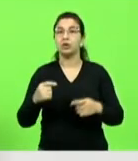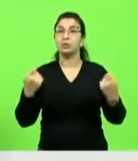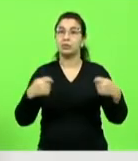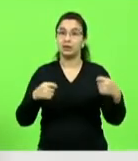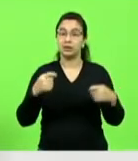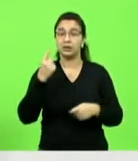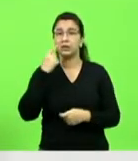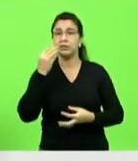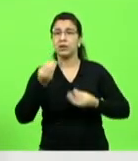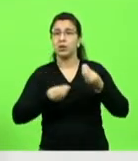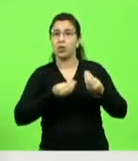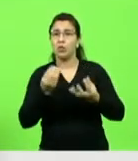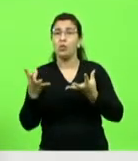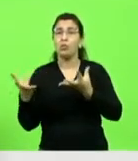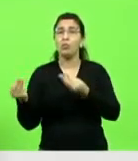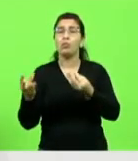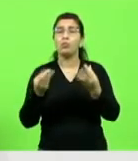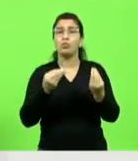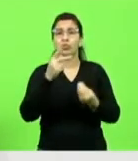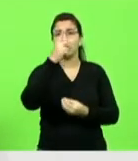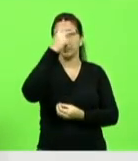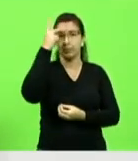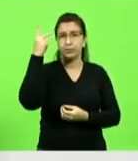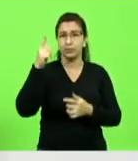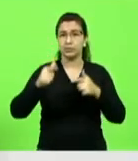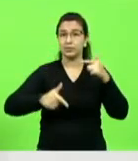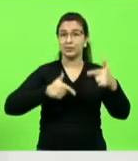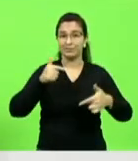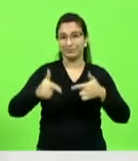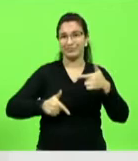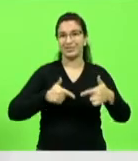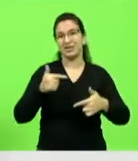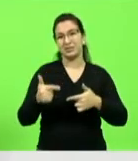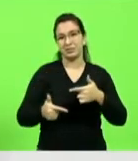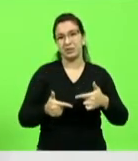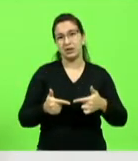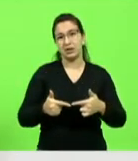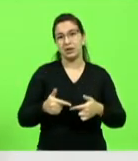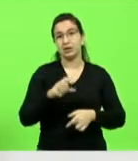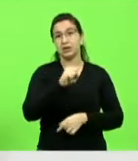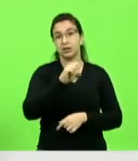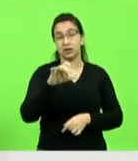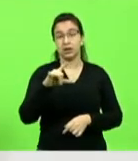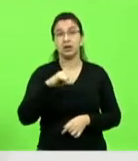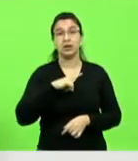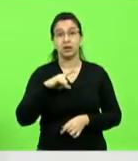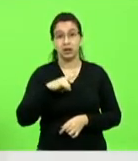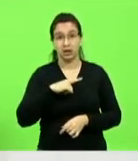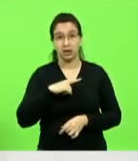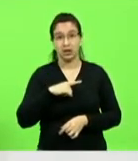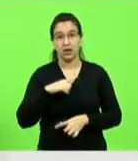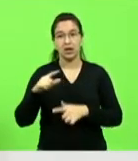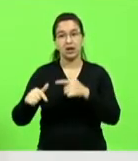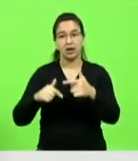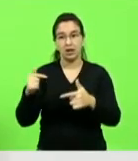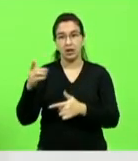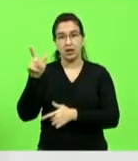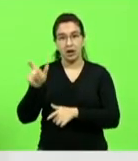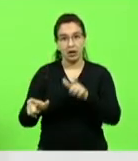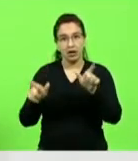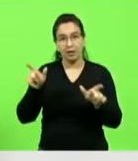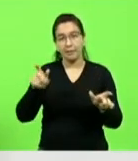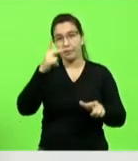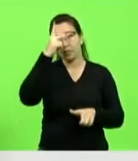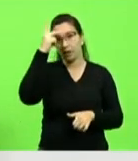que estão trabalhando e que Santa Catarina tem uma mão de obra qualificada o que ainda